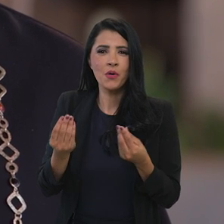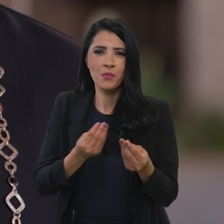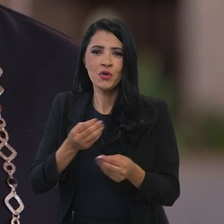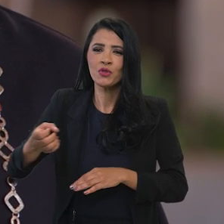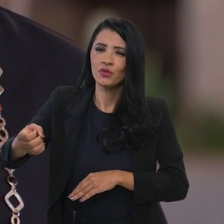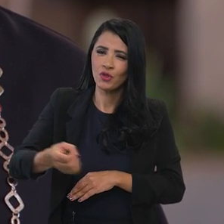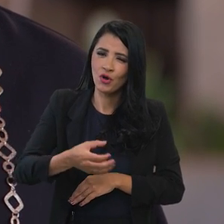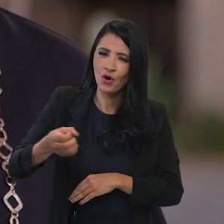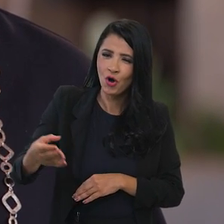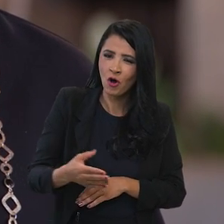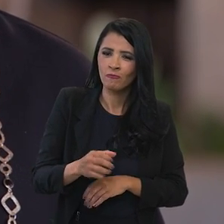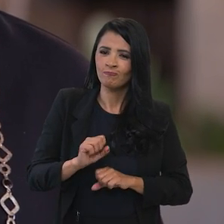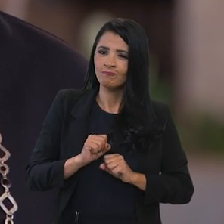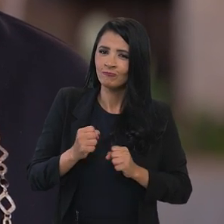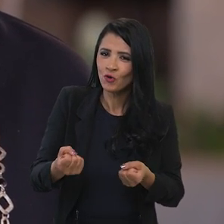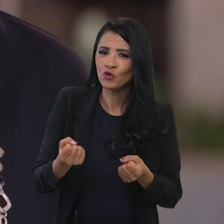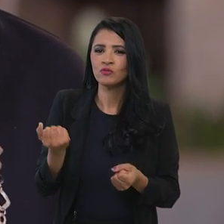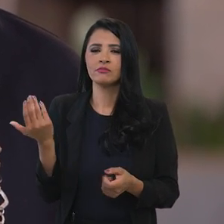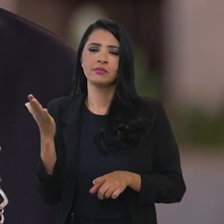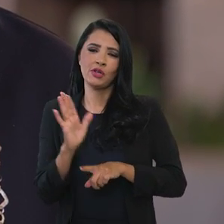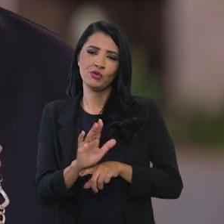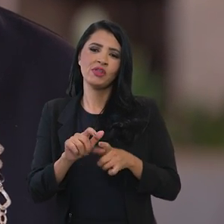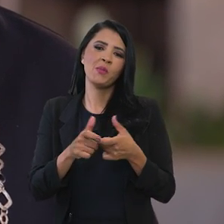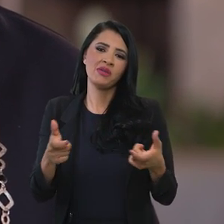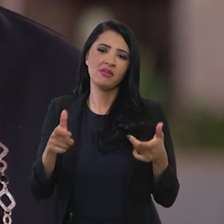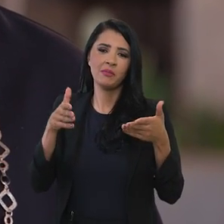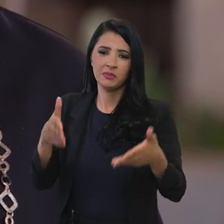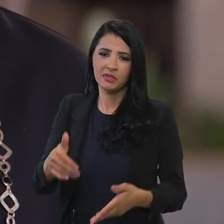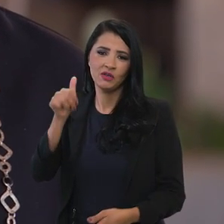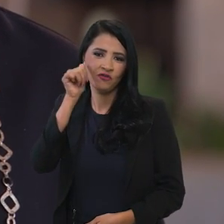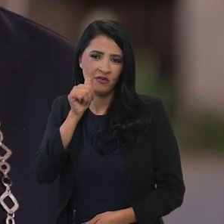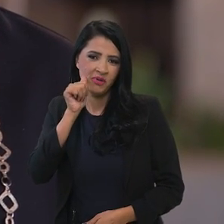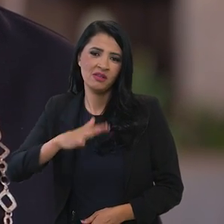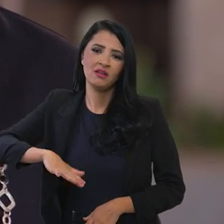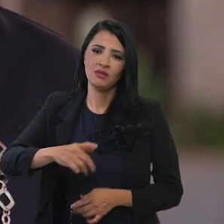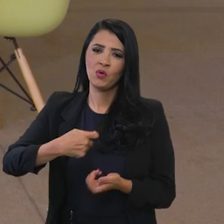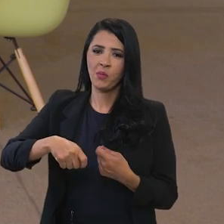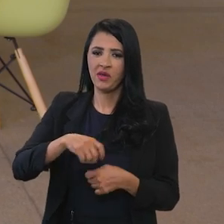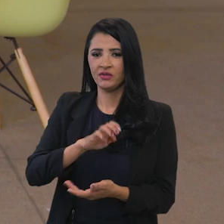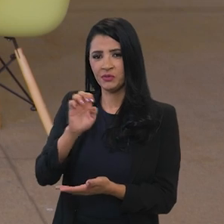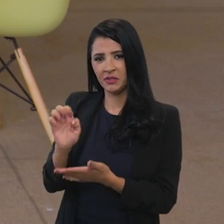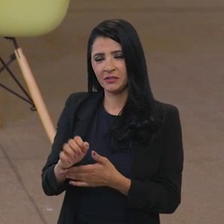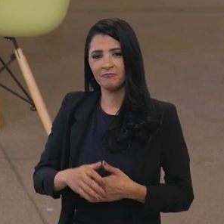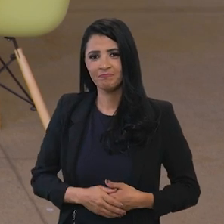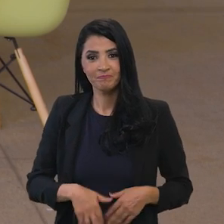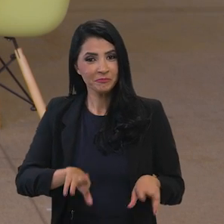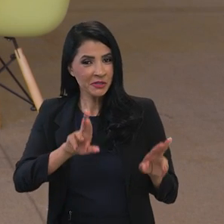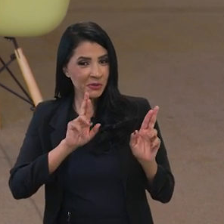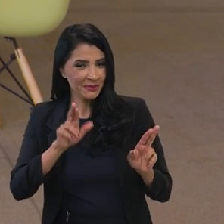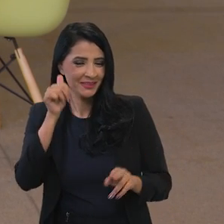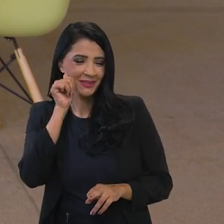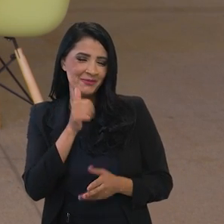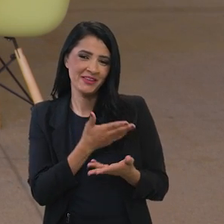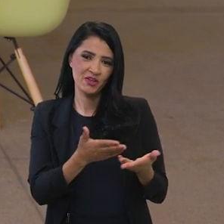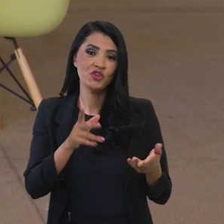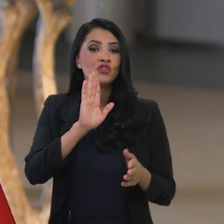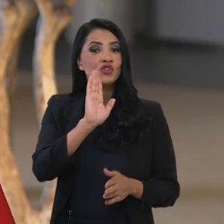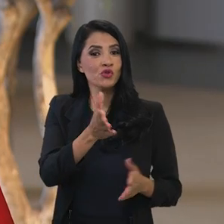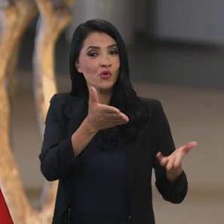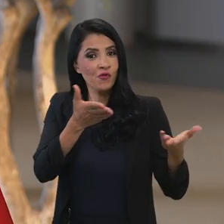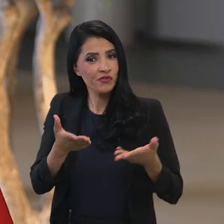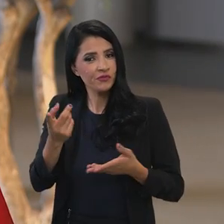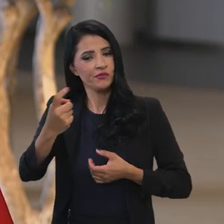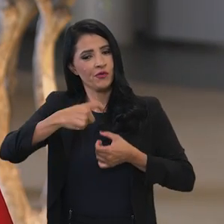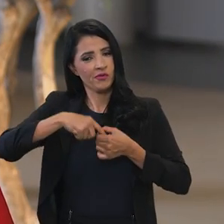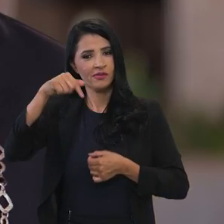novas iniciativas para ajudar a ampliar a participação feminina no comércio exterior estamos torcendo por ela já deixo o convite para